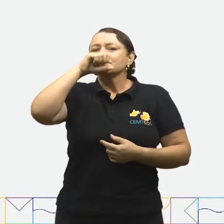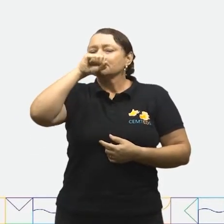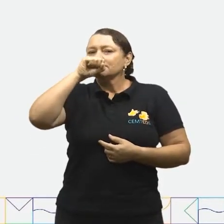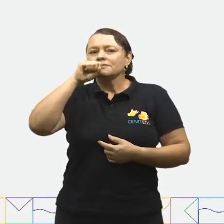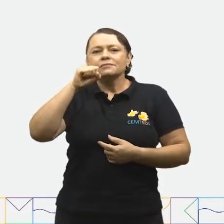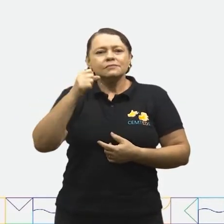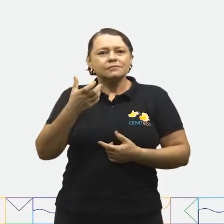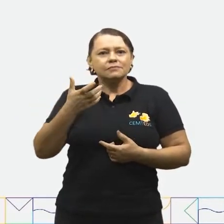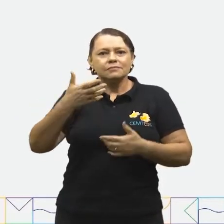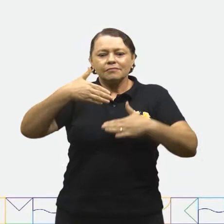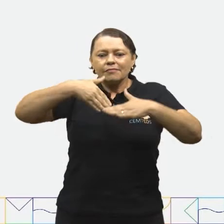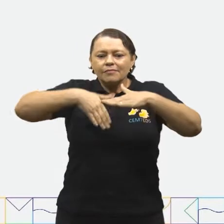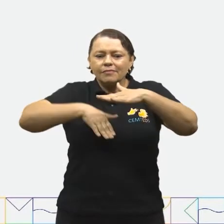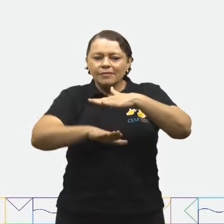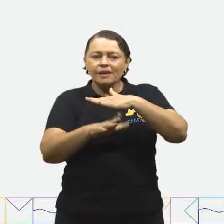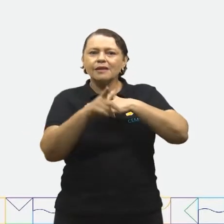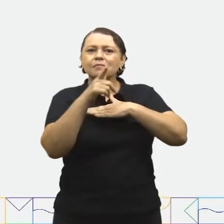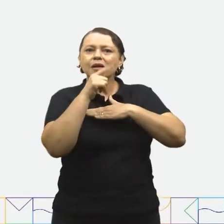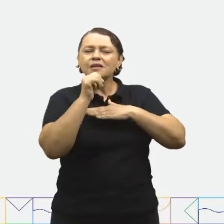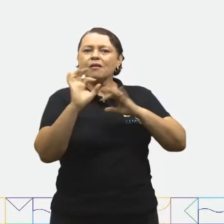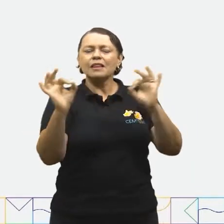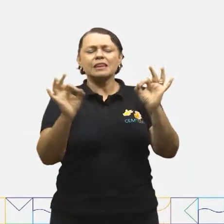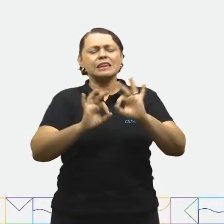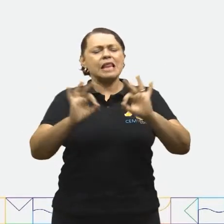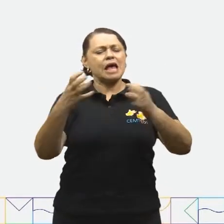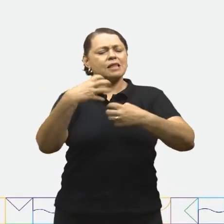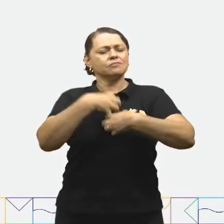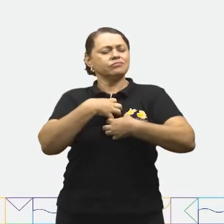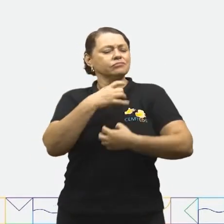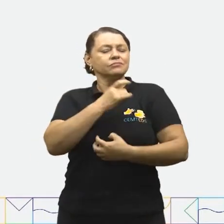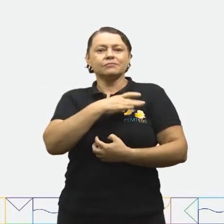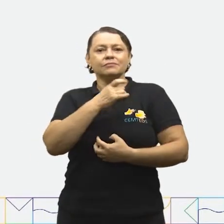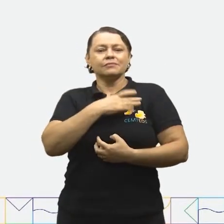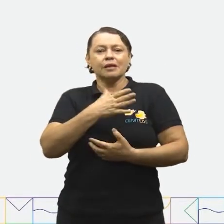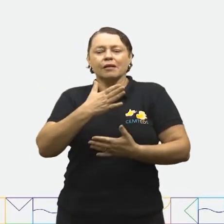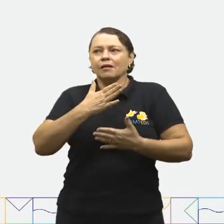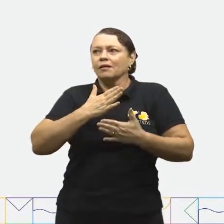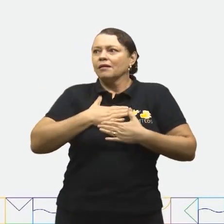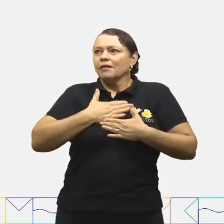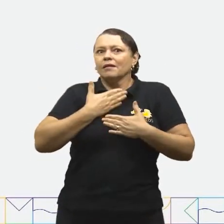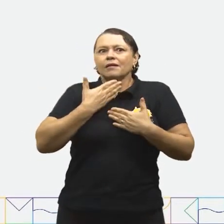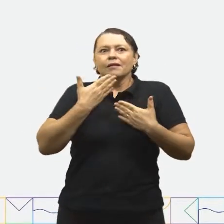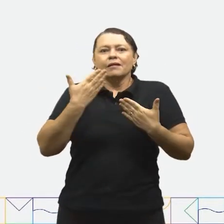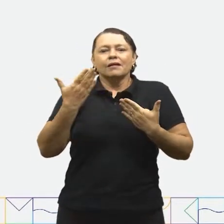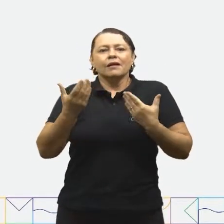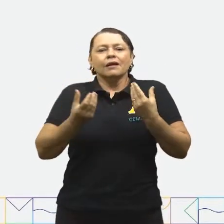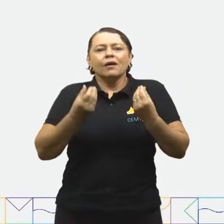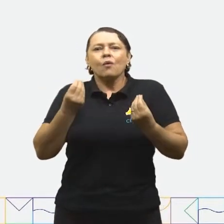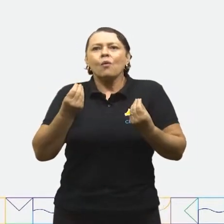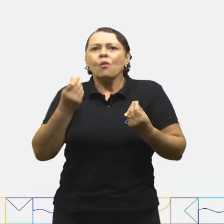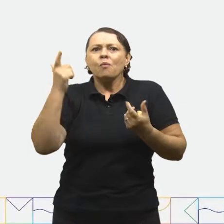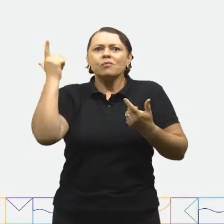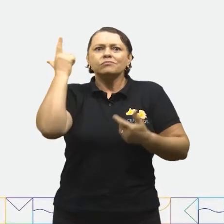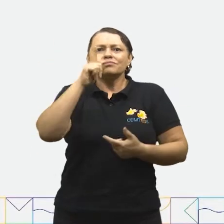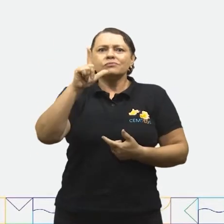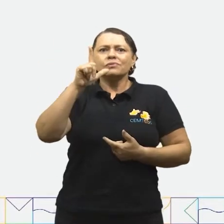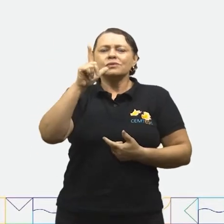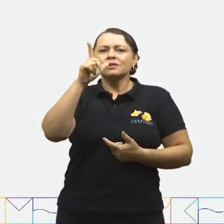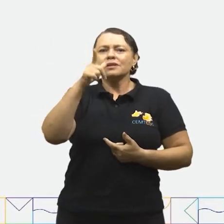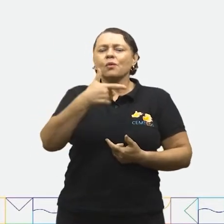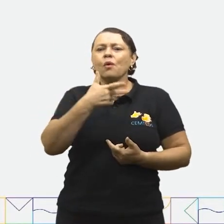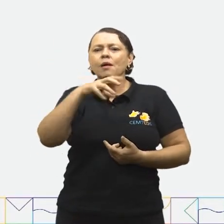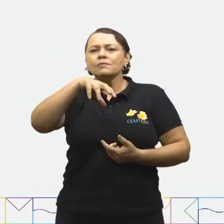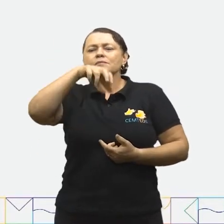'água, no raso. Porém, sem medo algum. Isso lhe causou um certo espanto. Como posso respirar na água assim